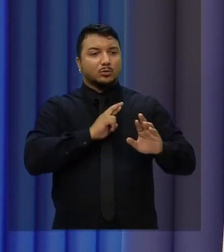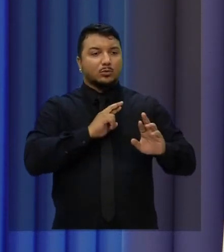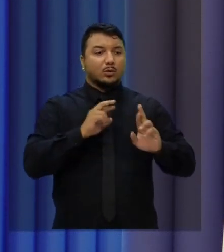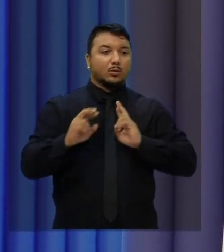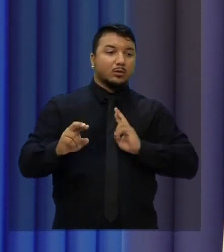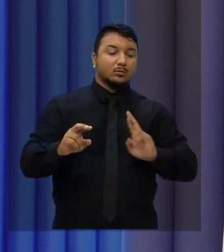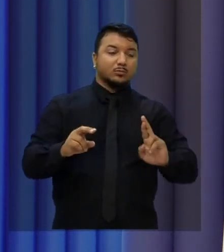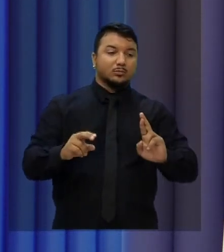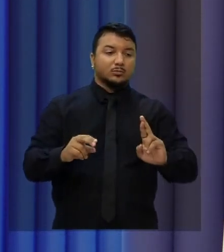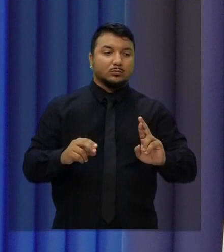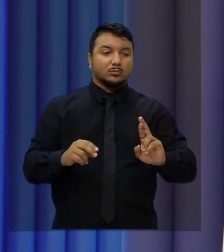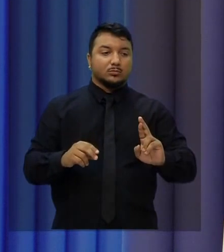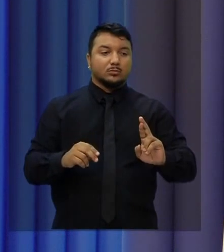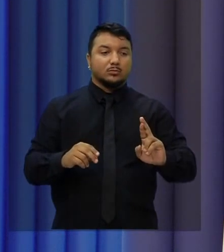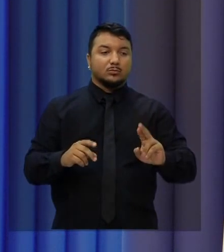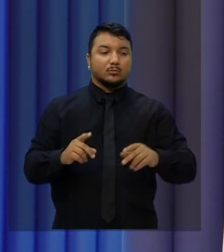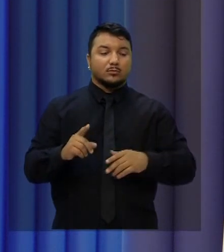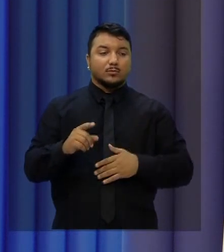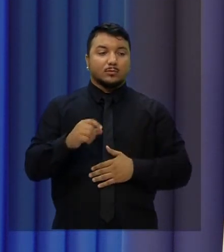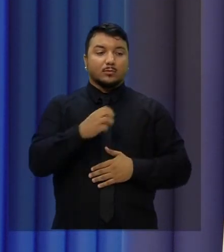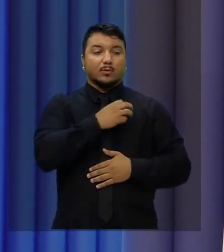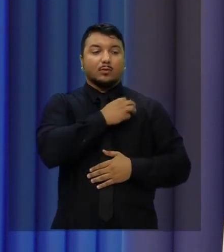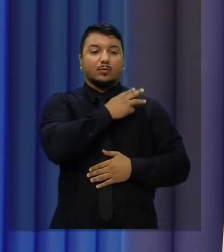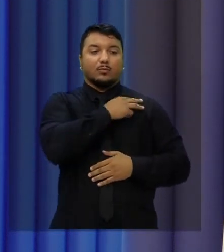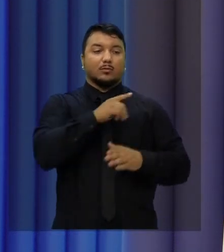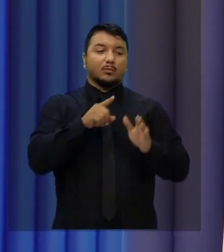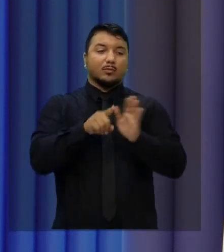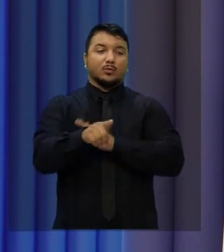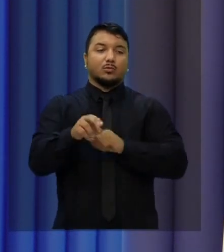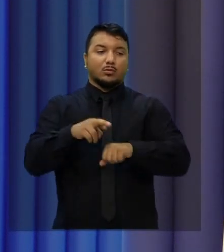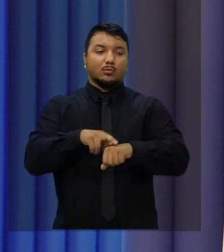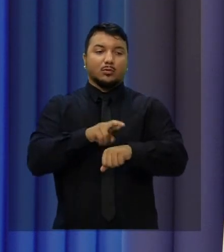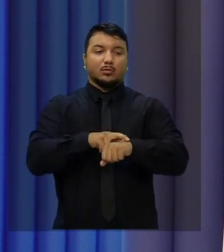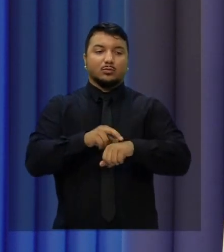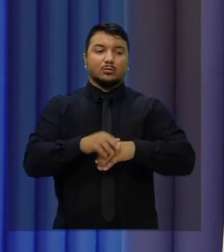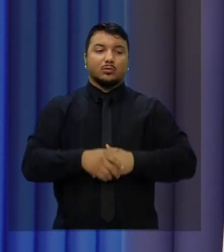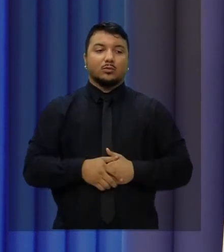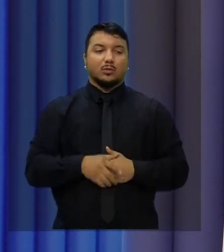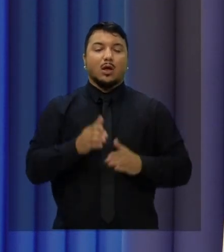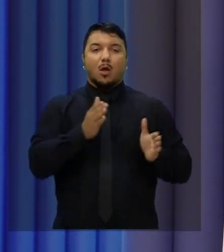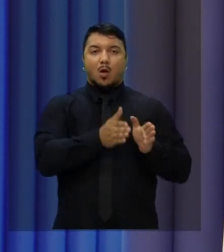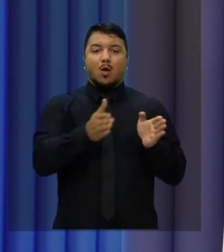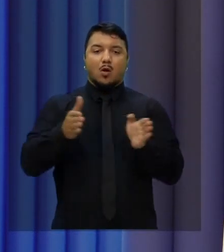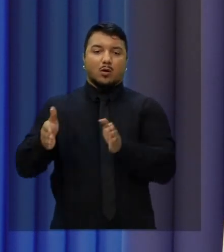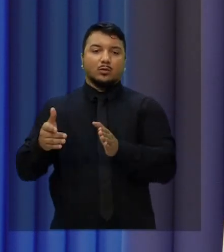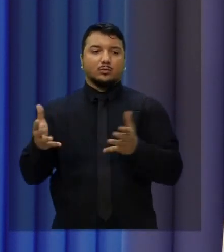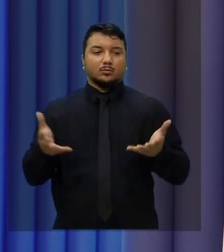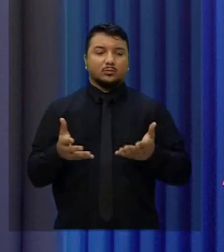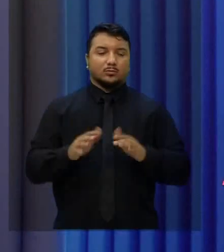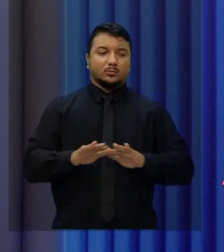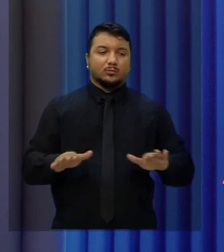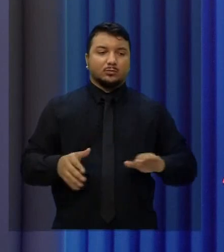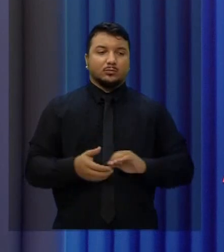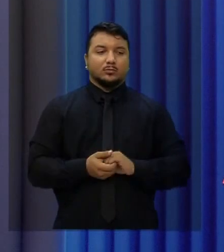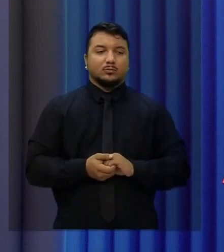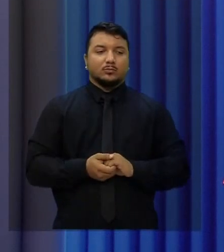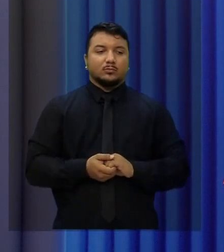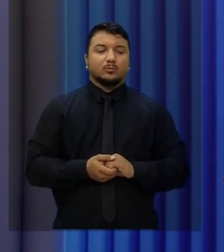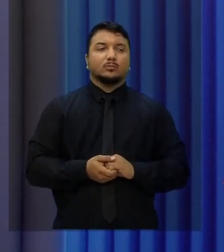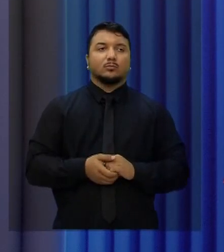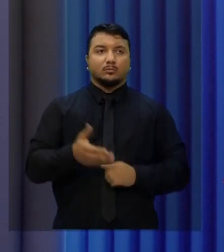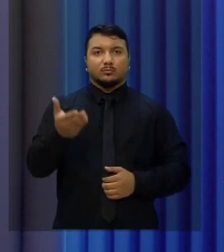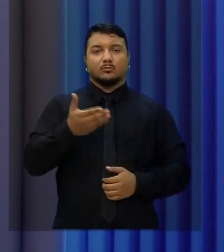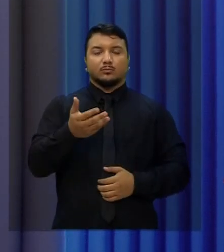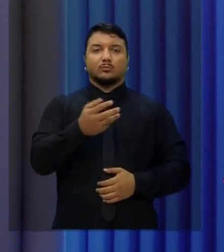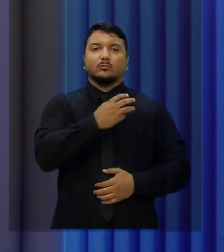Agora, na verdade, é o Capitão Wagner perguntando ao Roberto Cláudio. É isso mesmo, é a ordem do nosso debate nesse momento. O tempo é seu, sem o